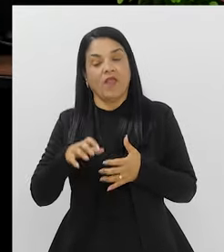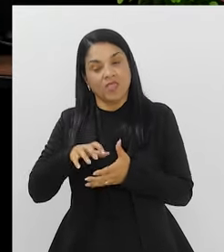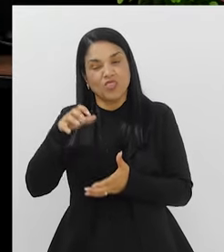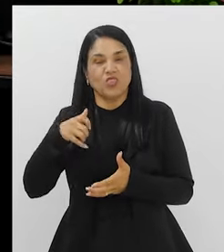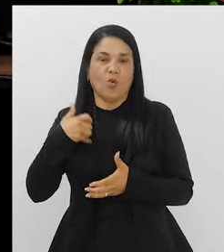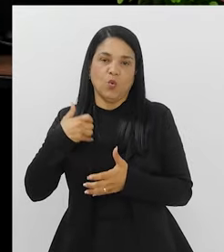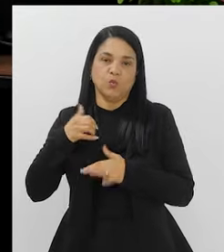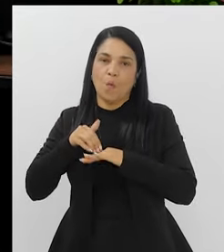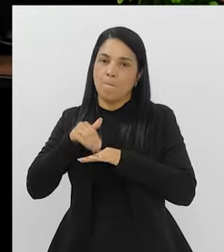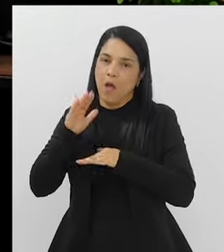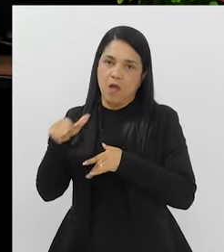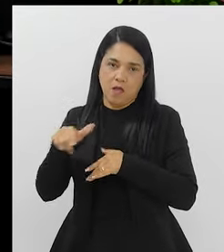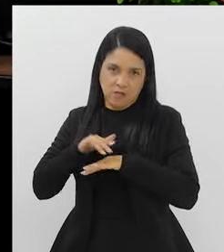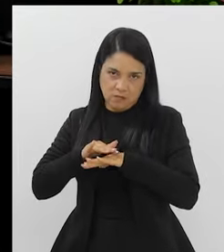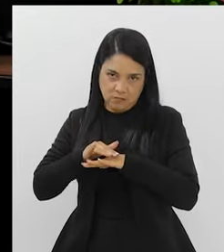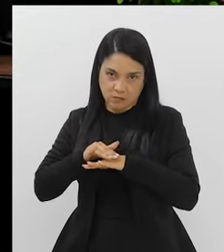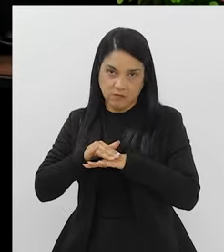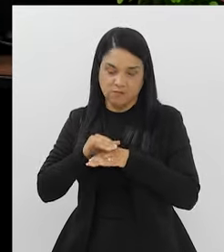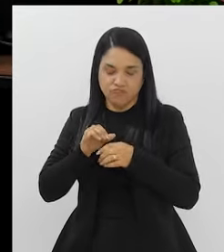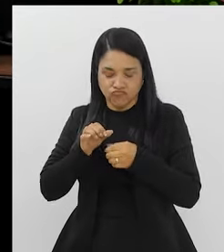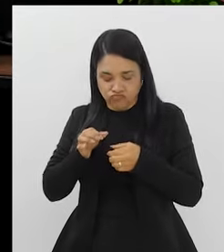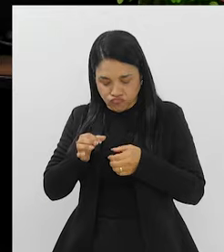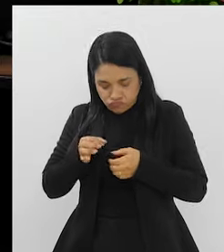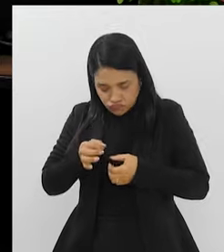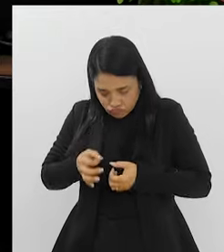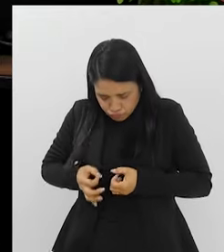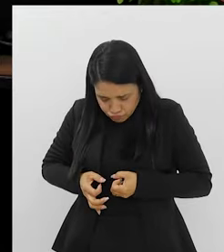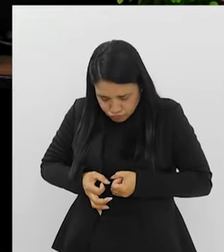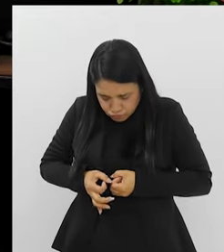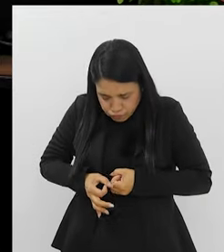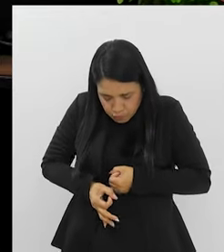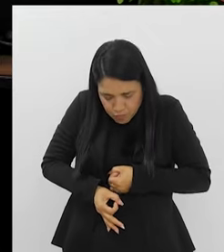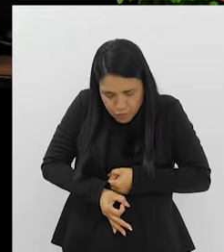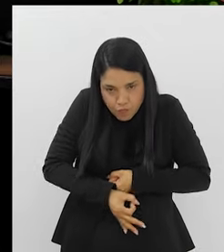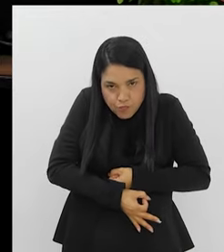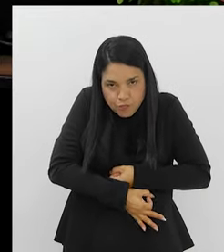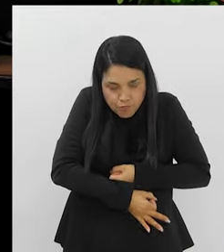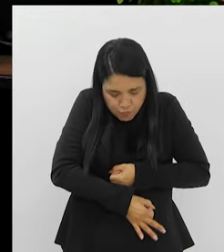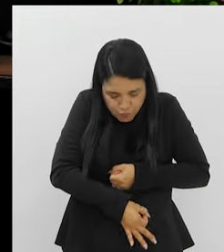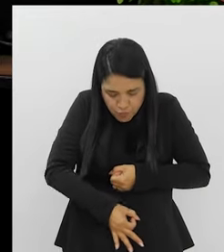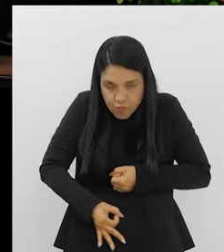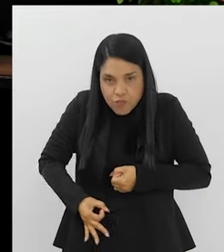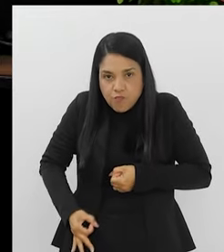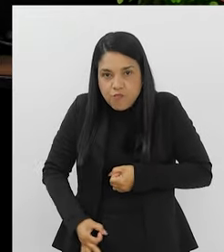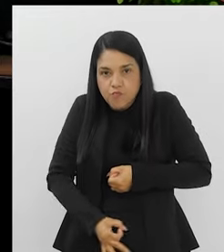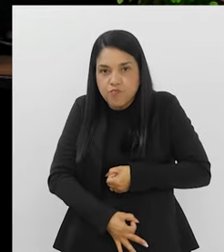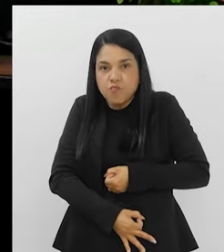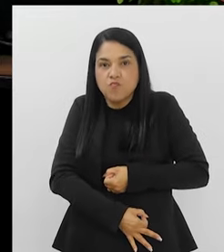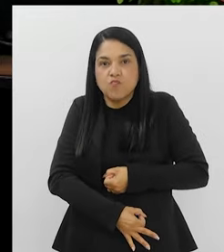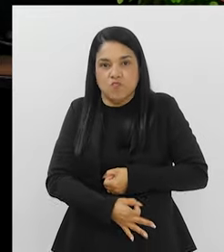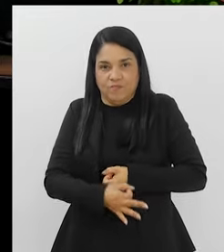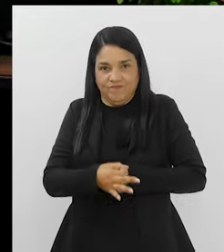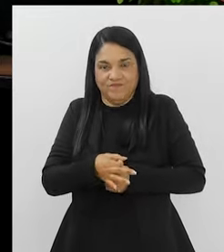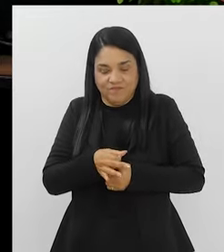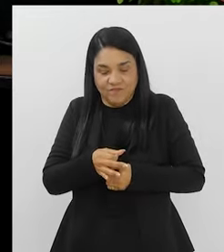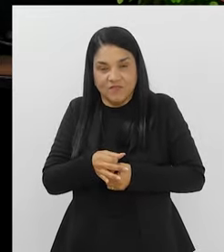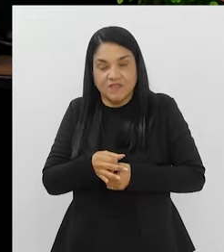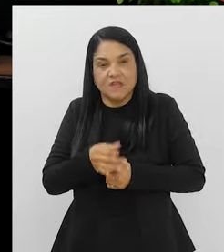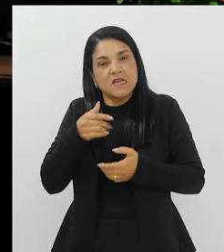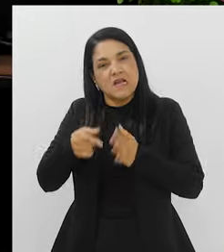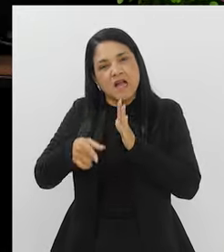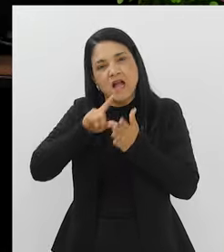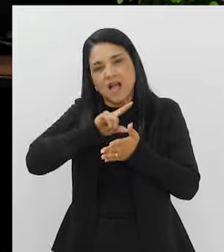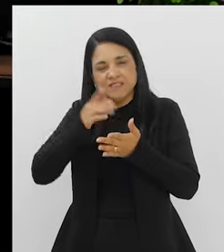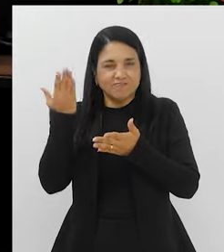alguns idosos vêm a ter, que são pequenas bolsinhas que se formam na parede do nosso intestino. E antigamente,